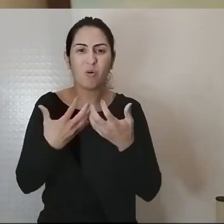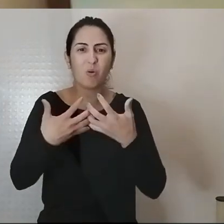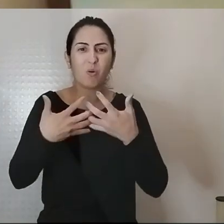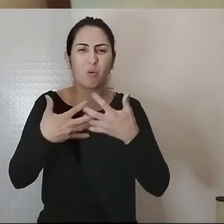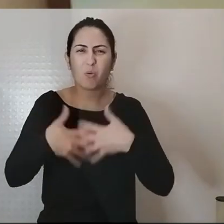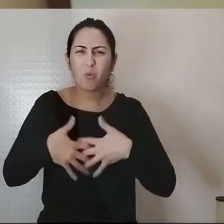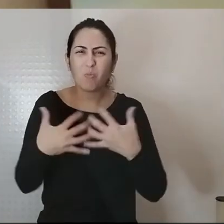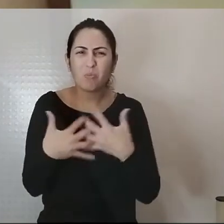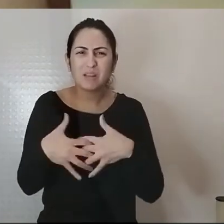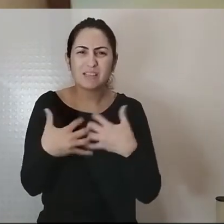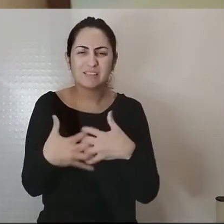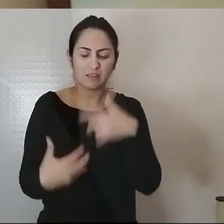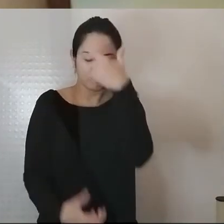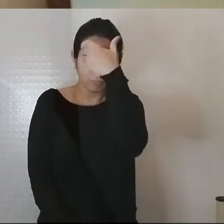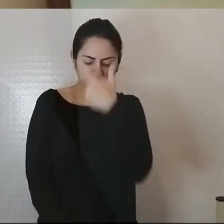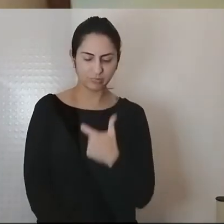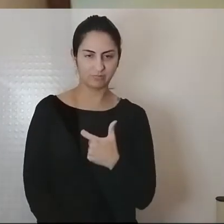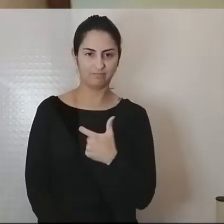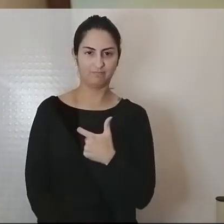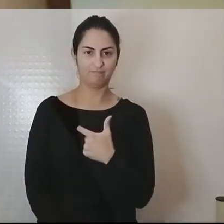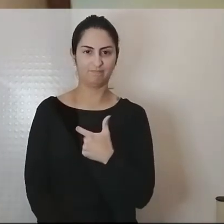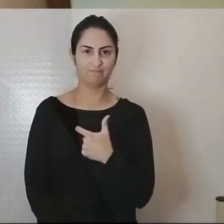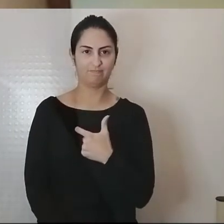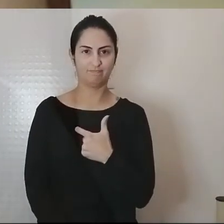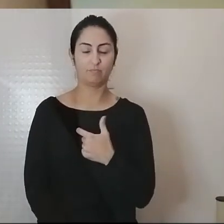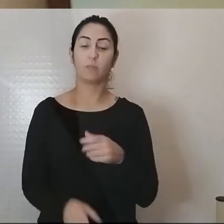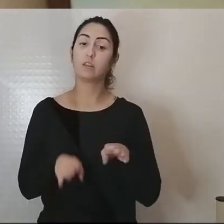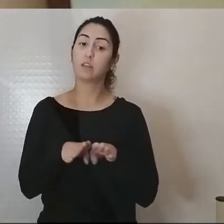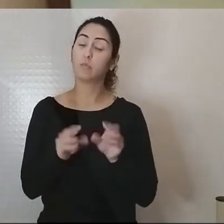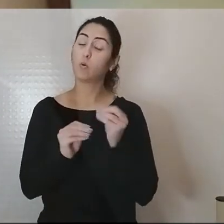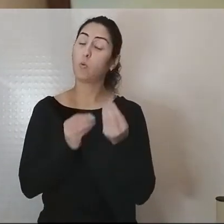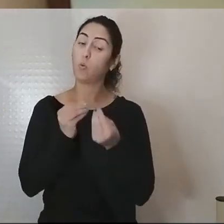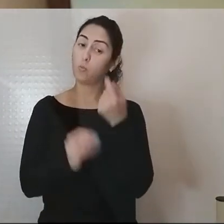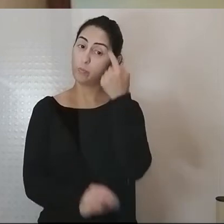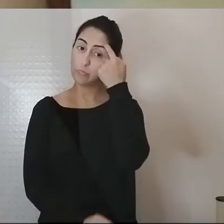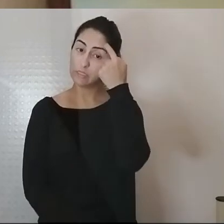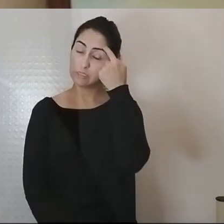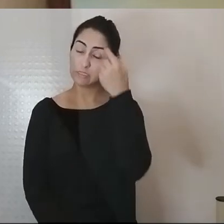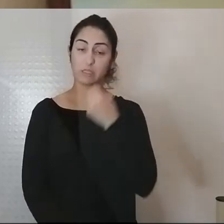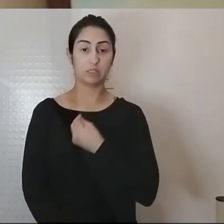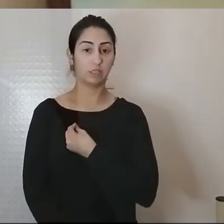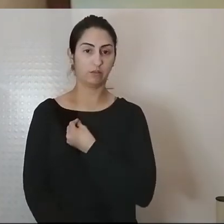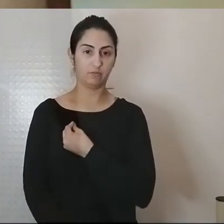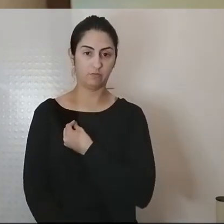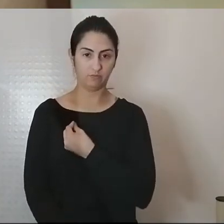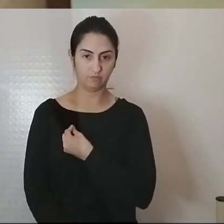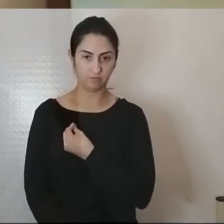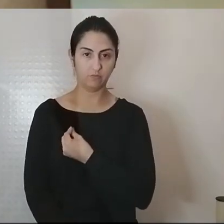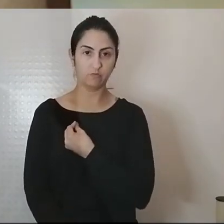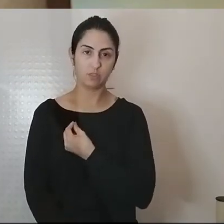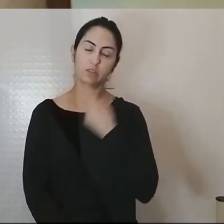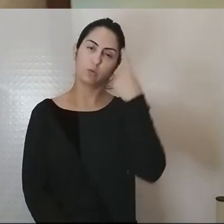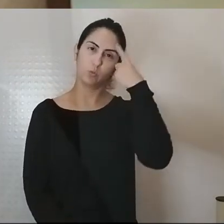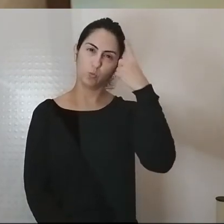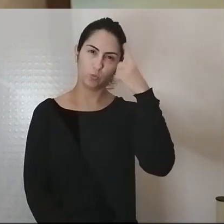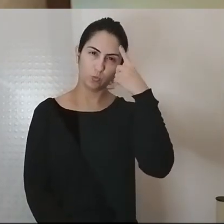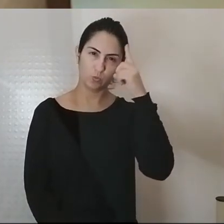tornar e uma forma de raciocínio da vida cotidiana